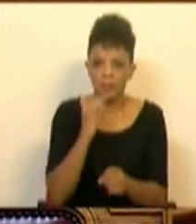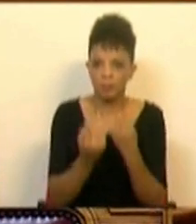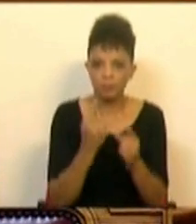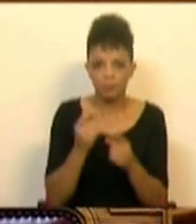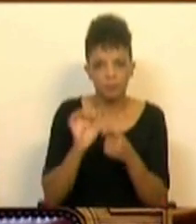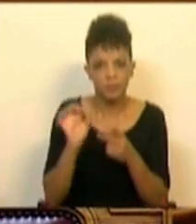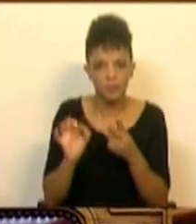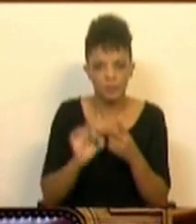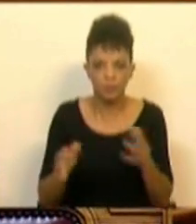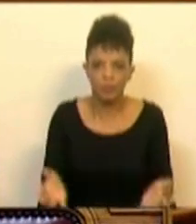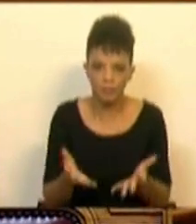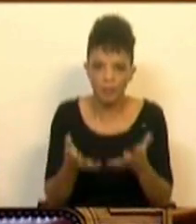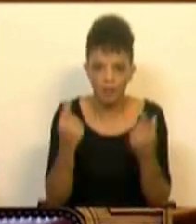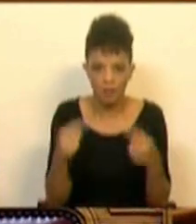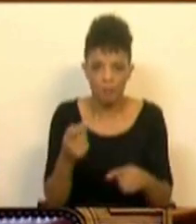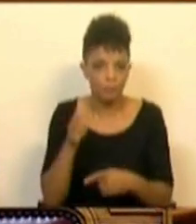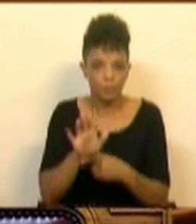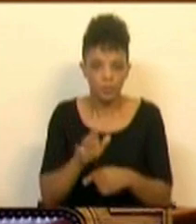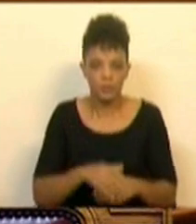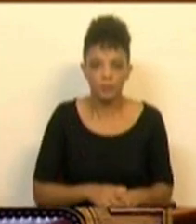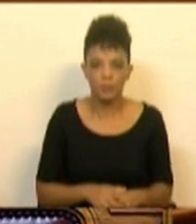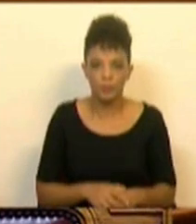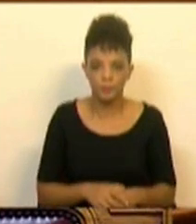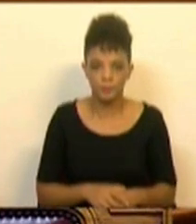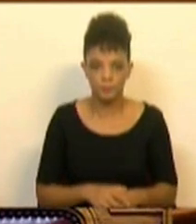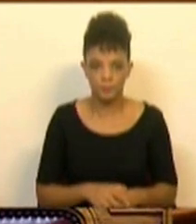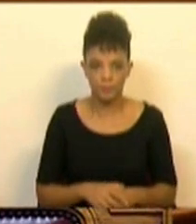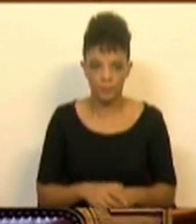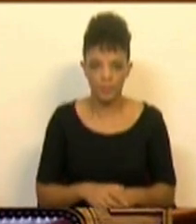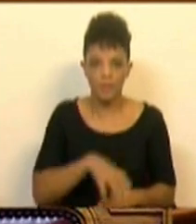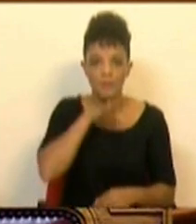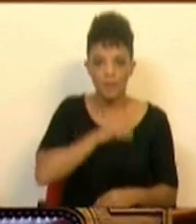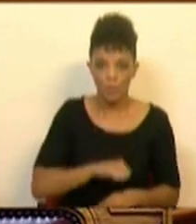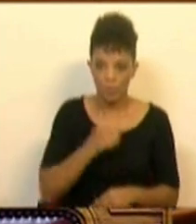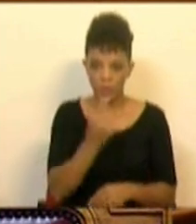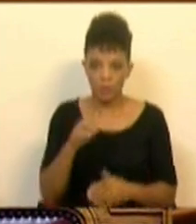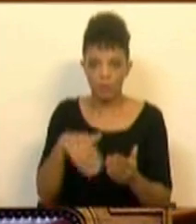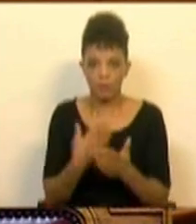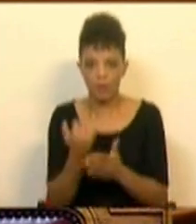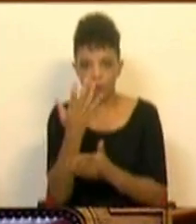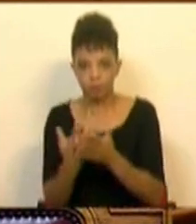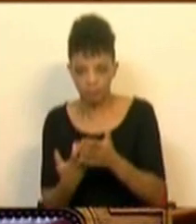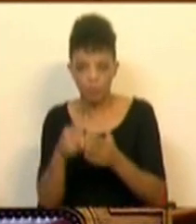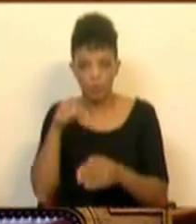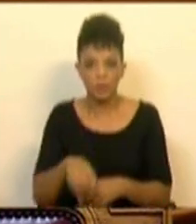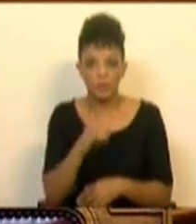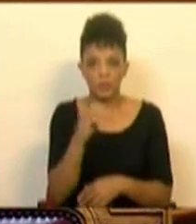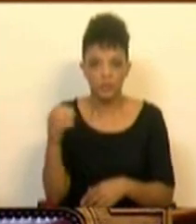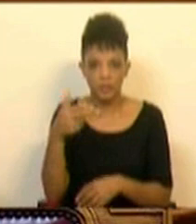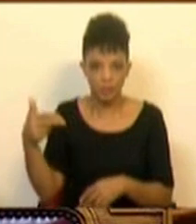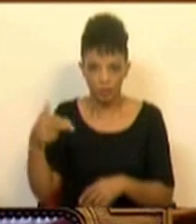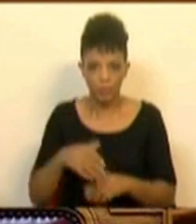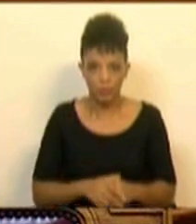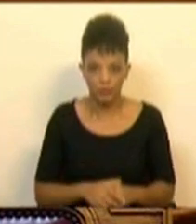específicos. Há incentivos específicos, como a dedução por filho, e essa dedução por filho é hoje de 600 euros,